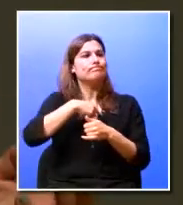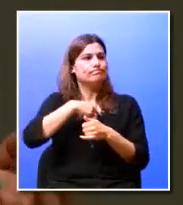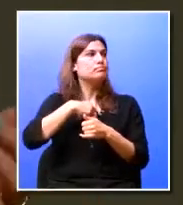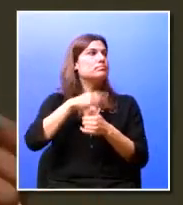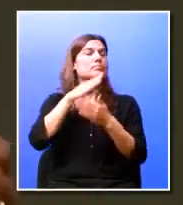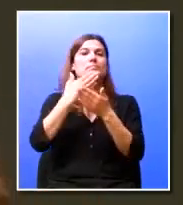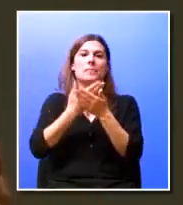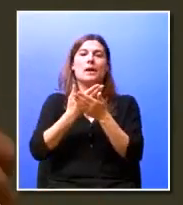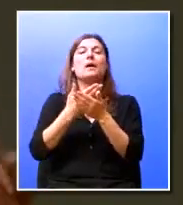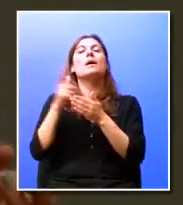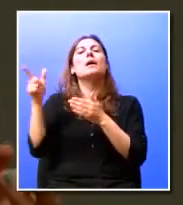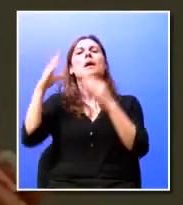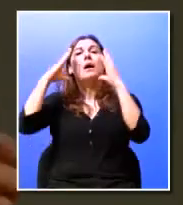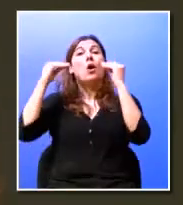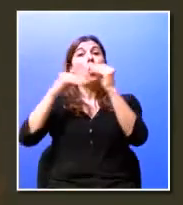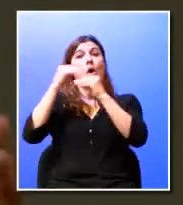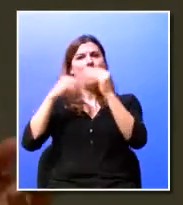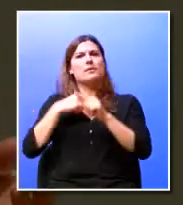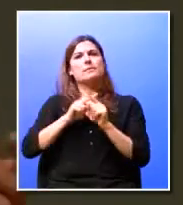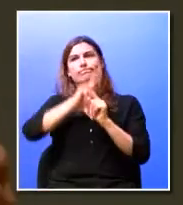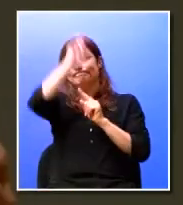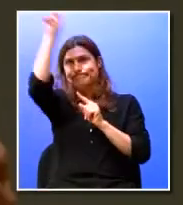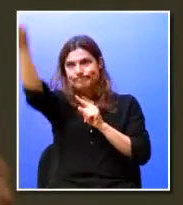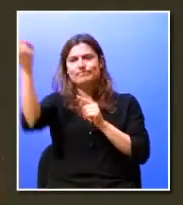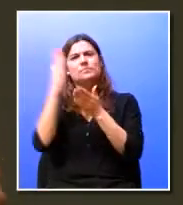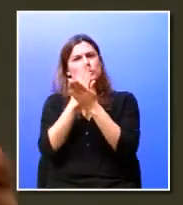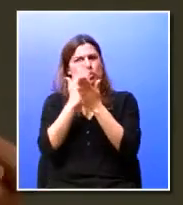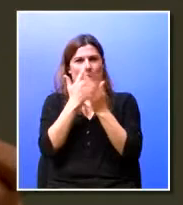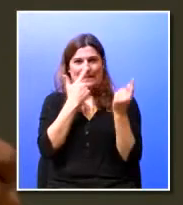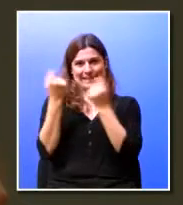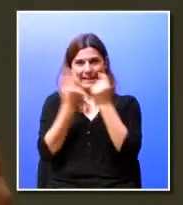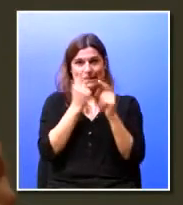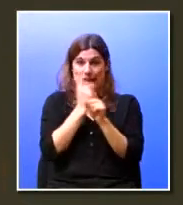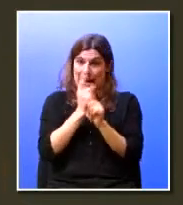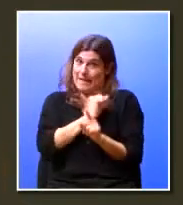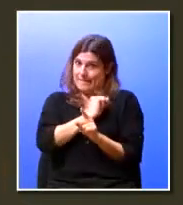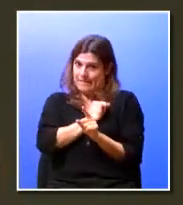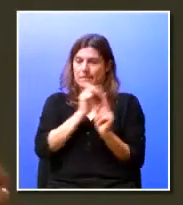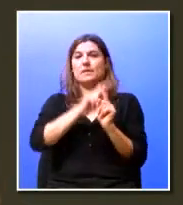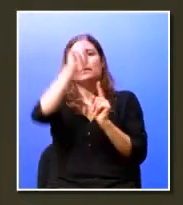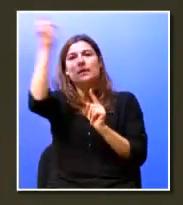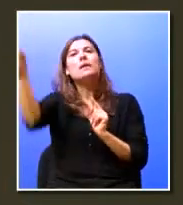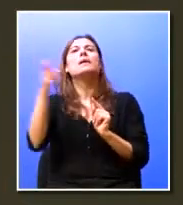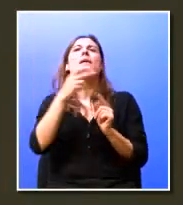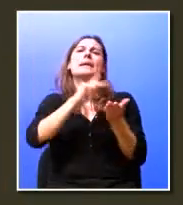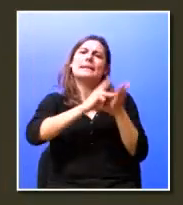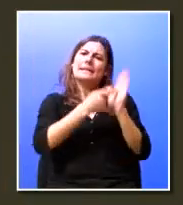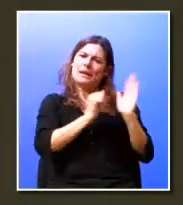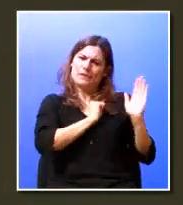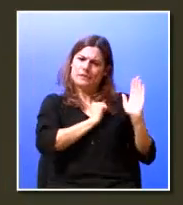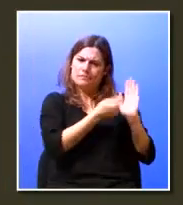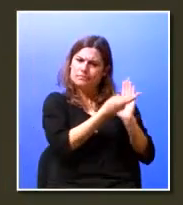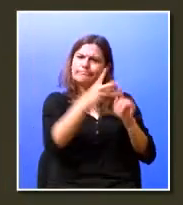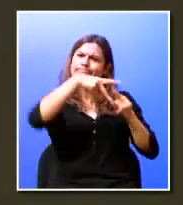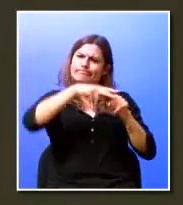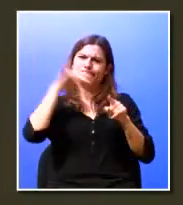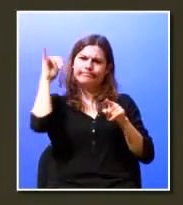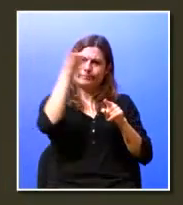à Holanda, à escola, uma escola similar àquela que nós temos, os nossos técnicos de manutenção de aeronaves.